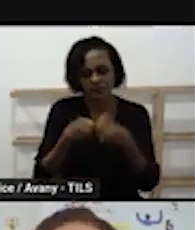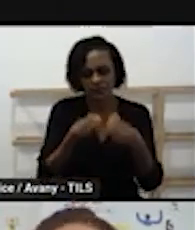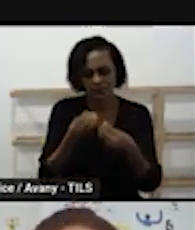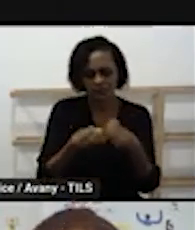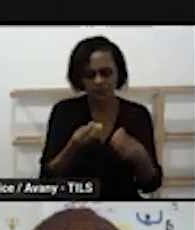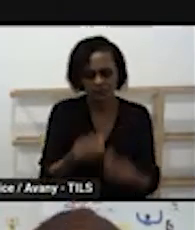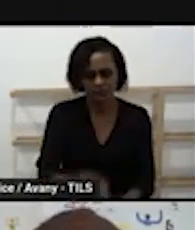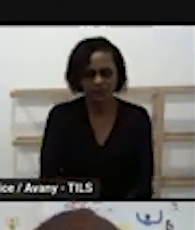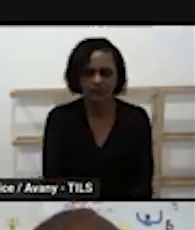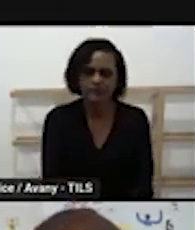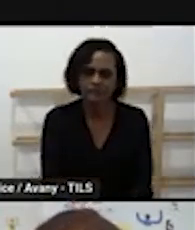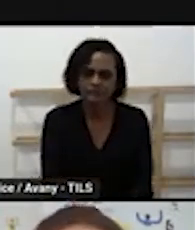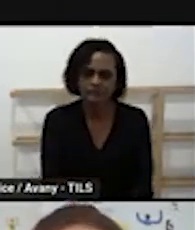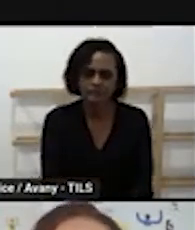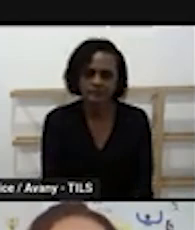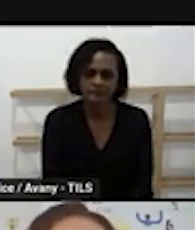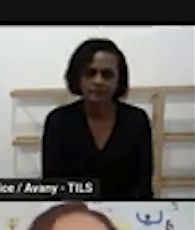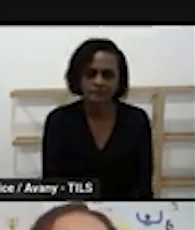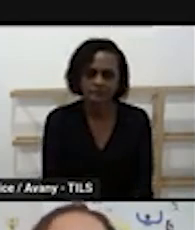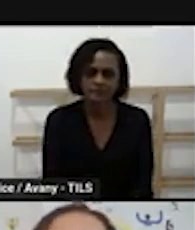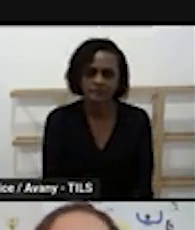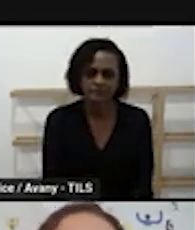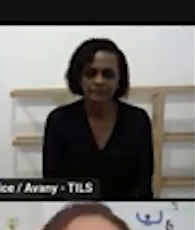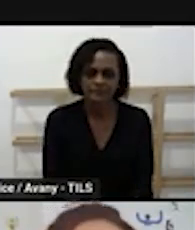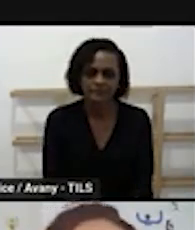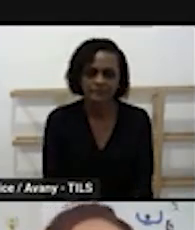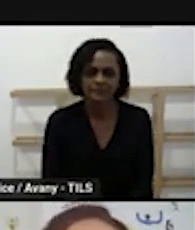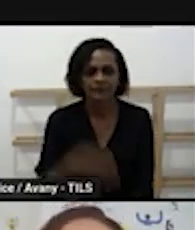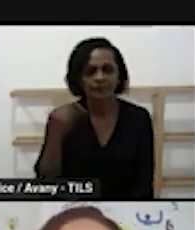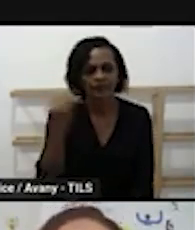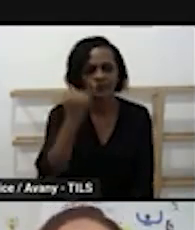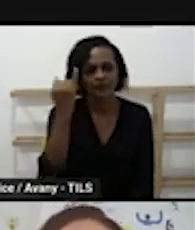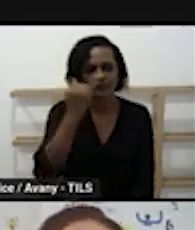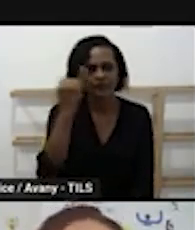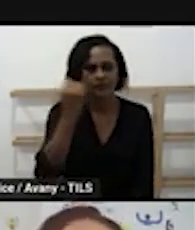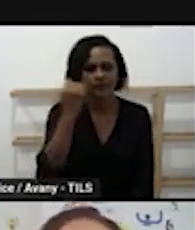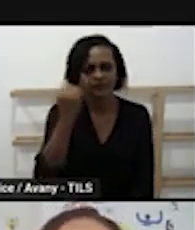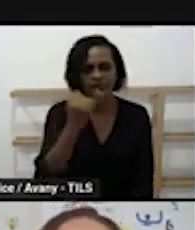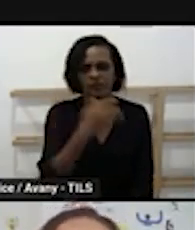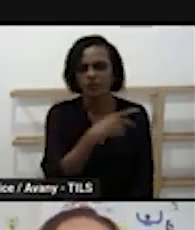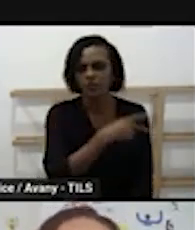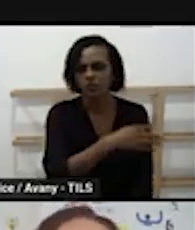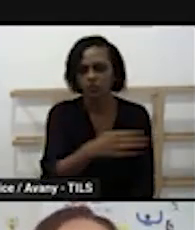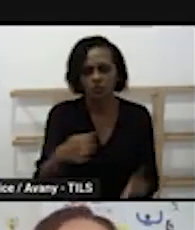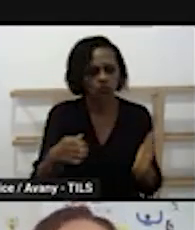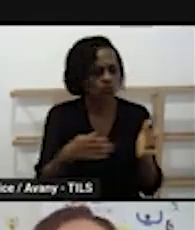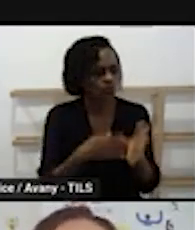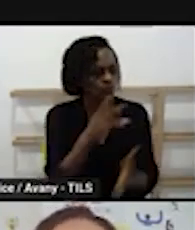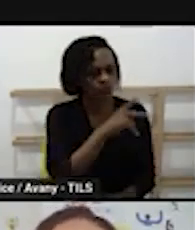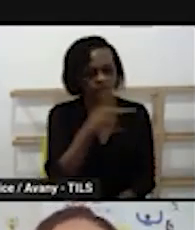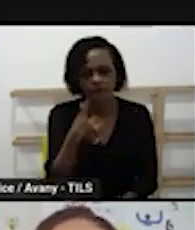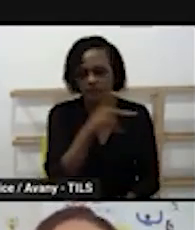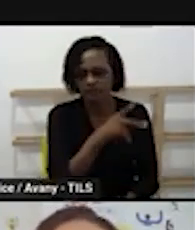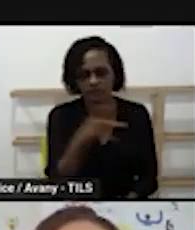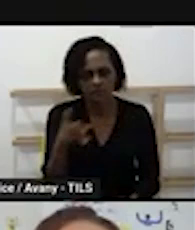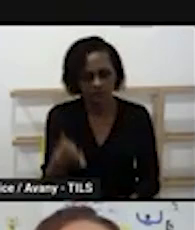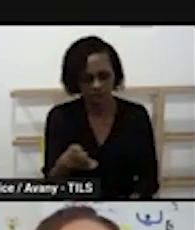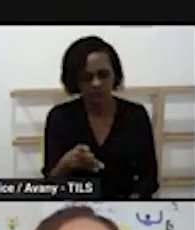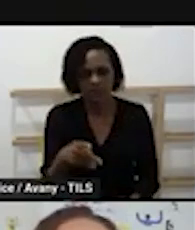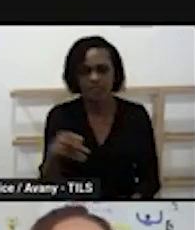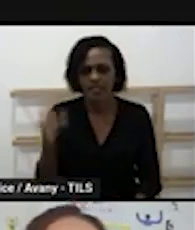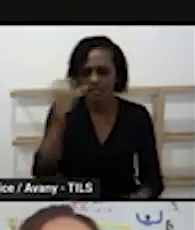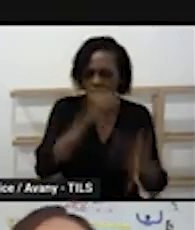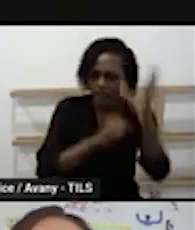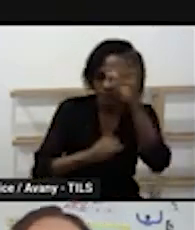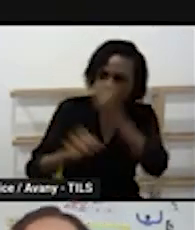capacitação é importante que vocês participem né é importante que vocês participem desse momento formativo